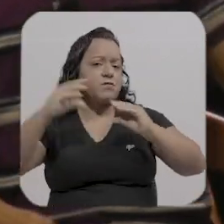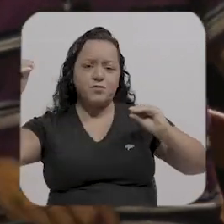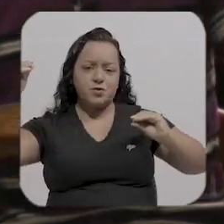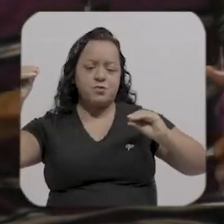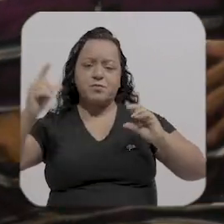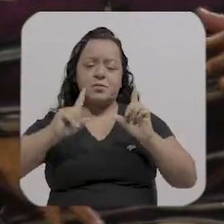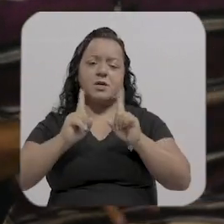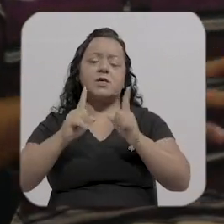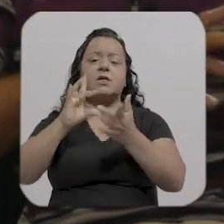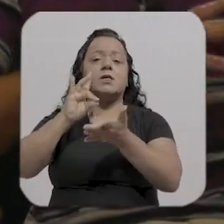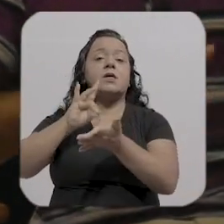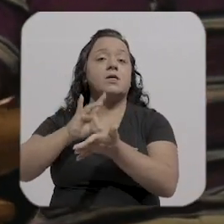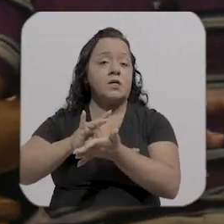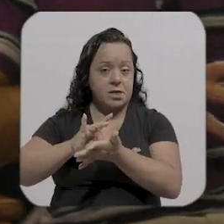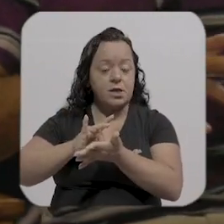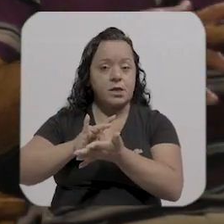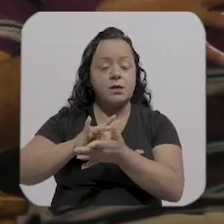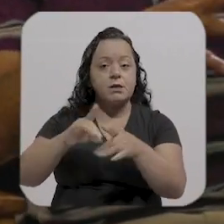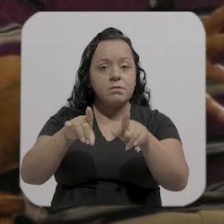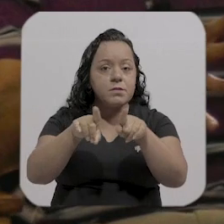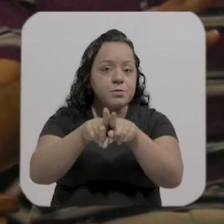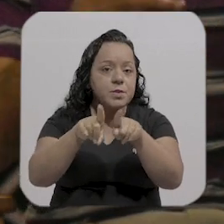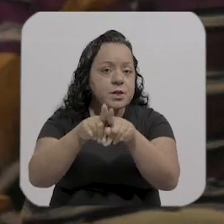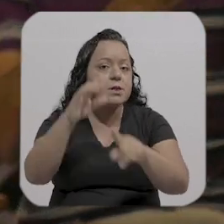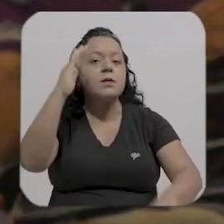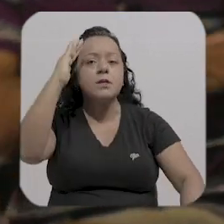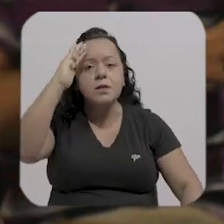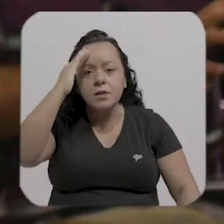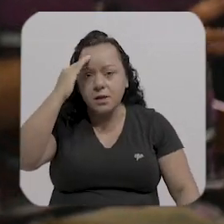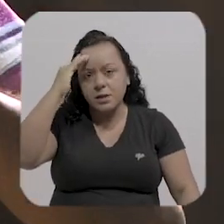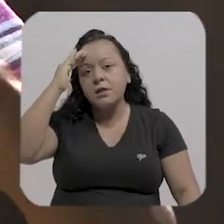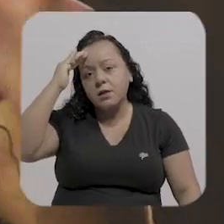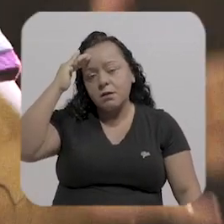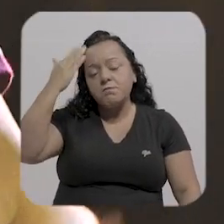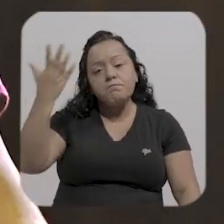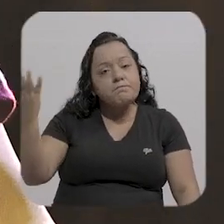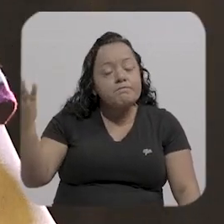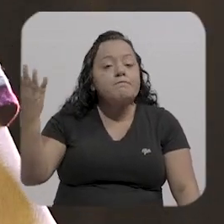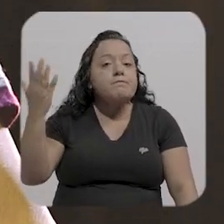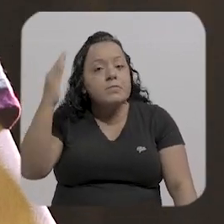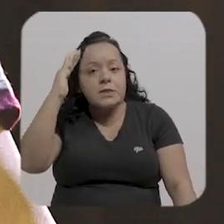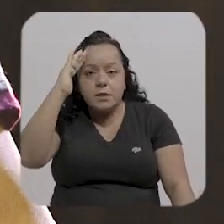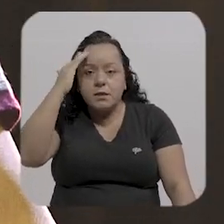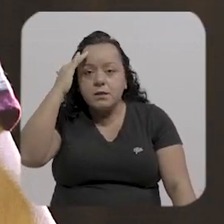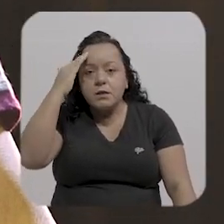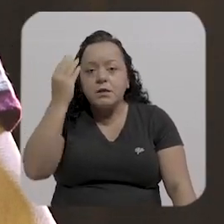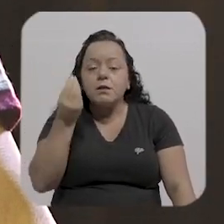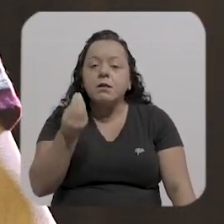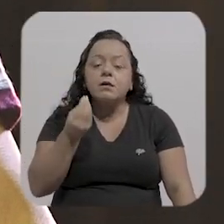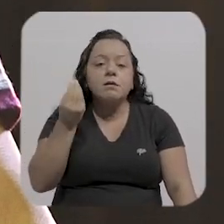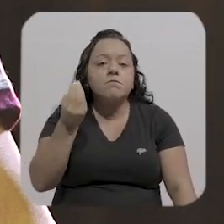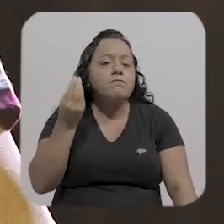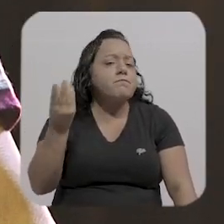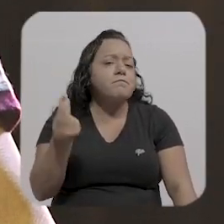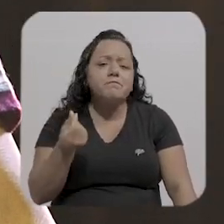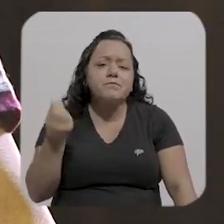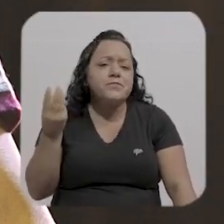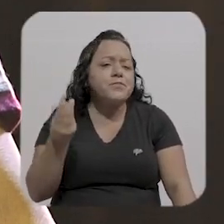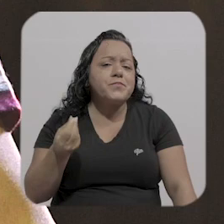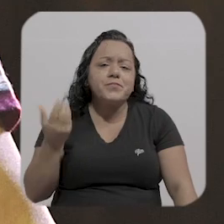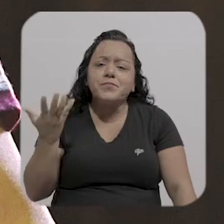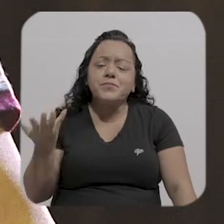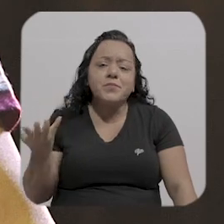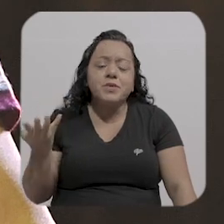também entender né aonde entender isso né entender que que mano